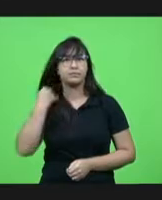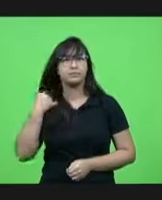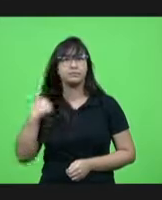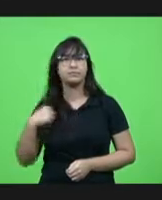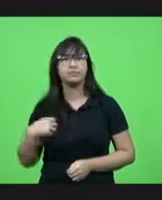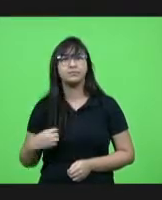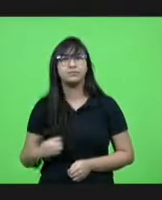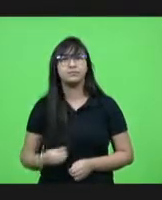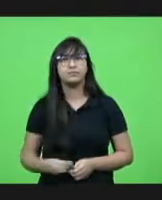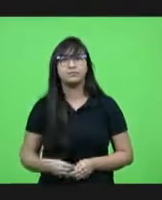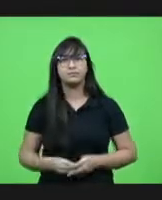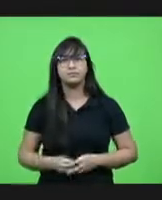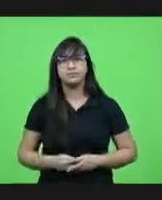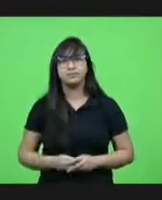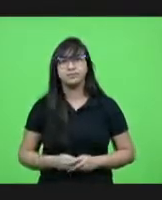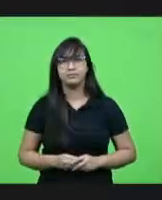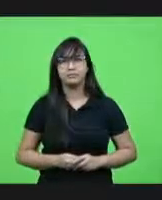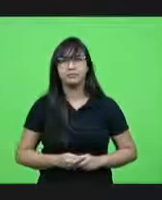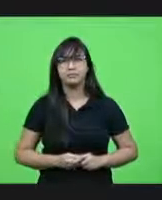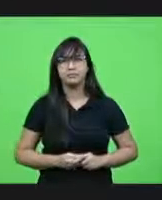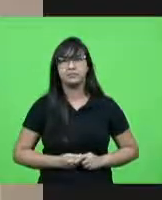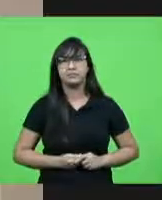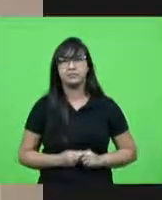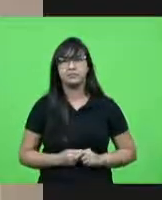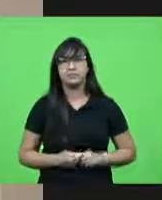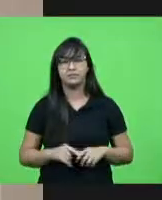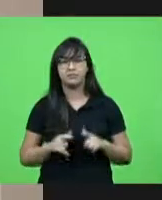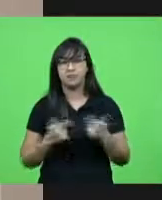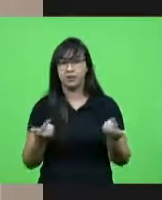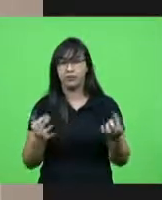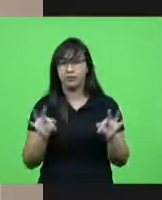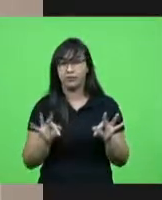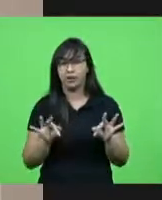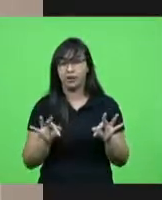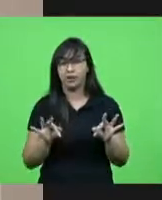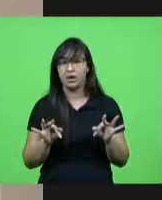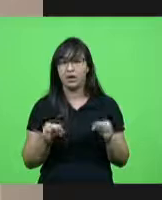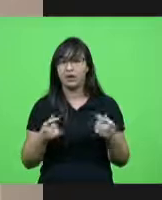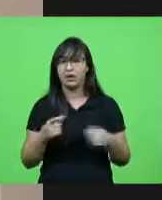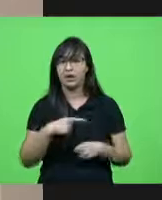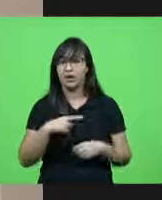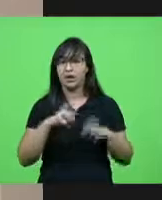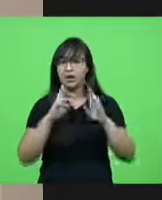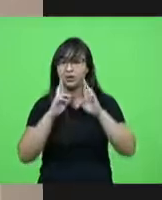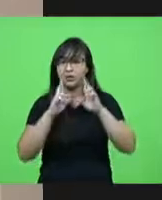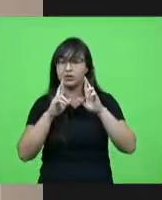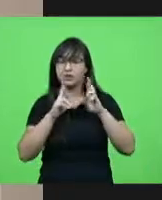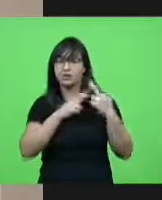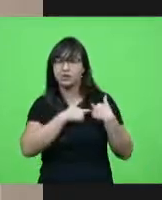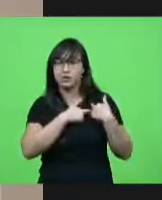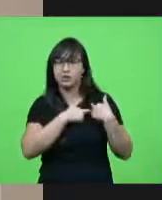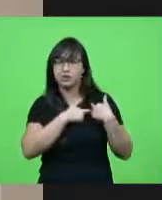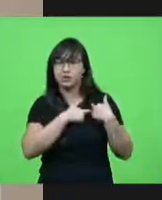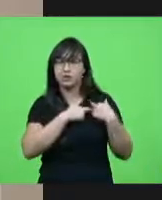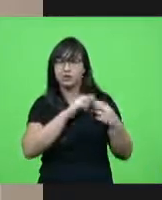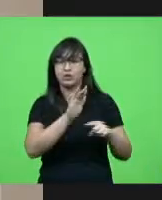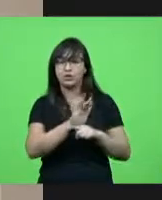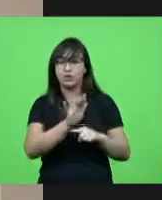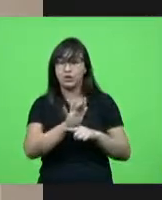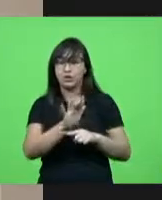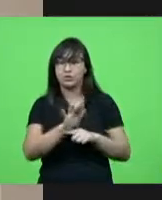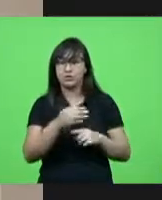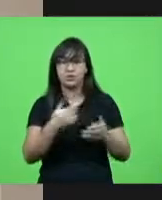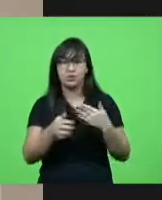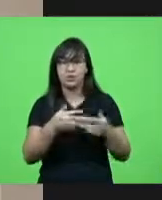ligou? ok então só para finalizar aqui nós temos a responsabilidade de contribuir por aqui quaisquer medidas que forem